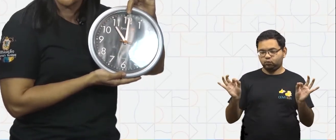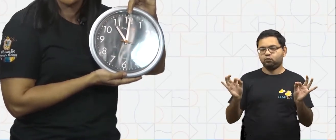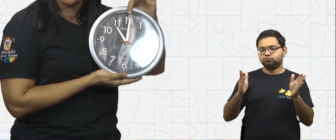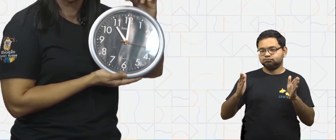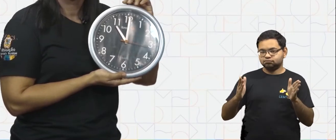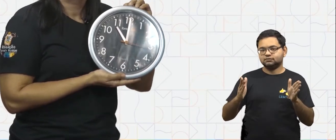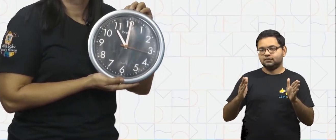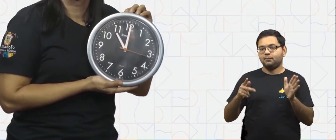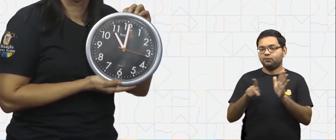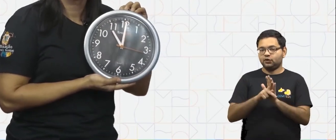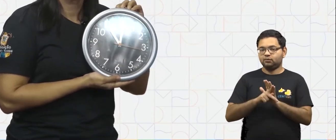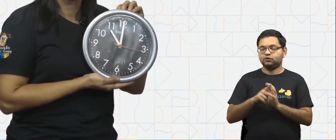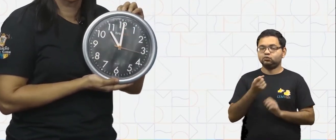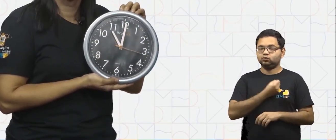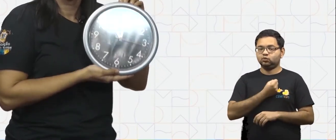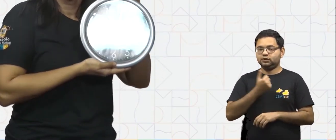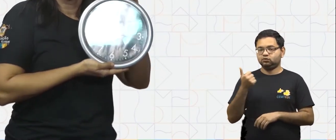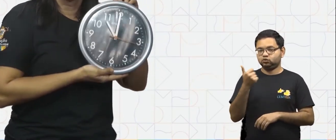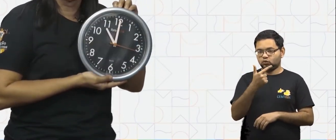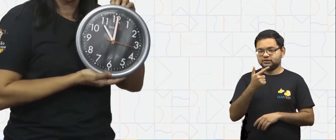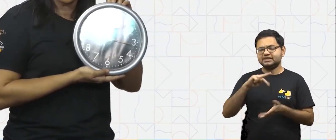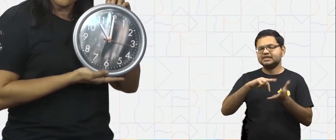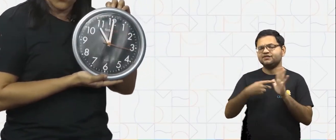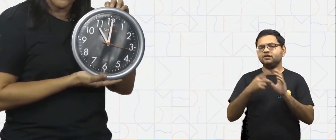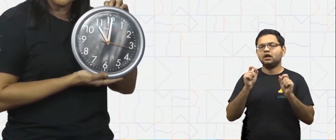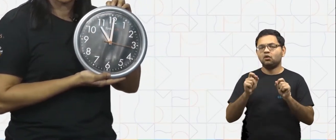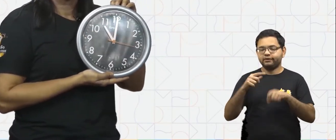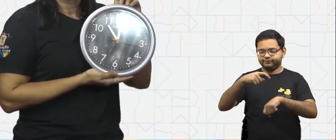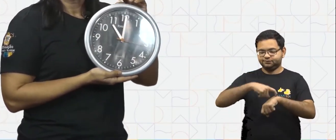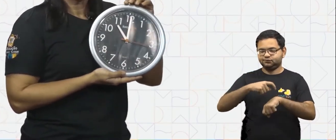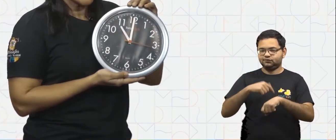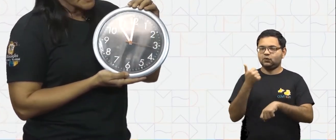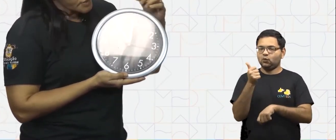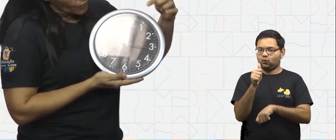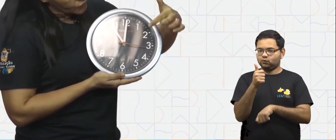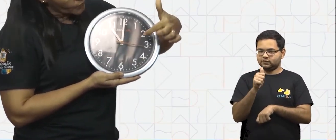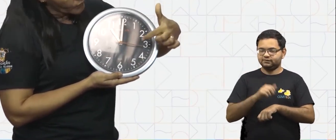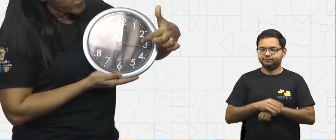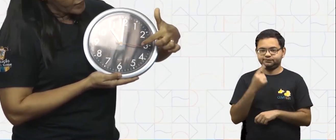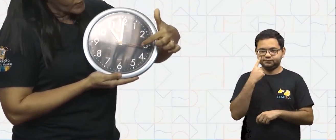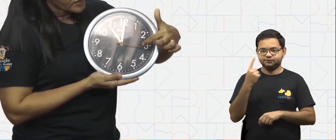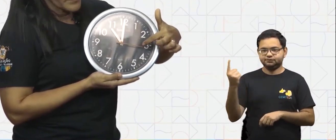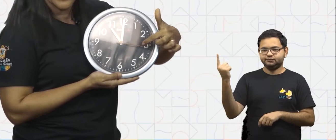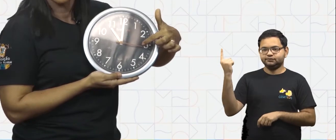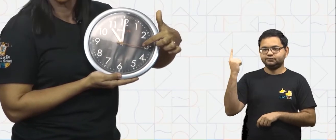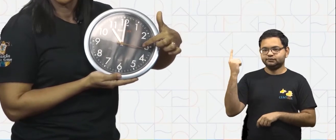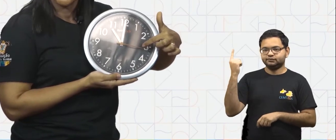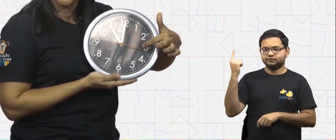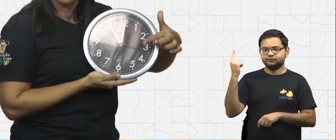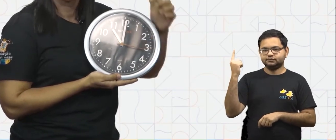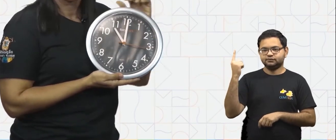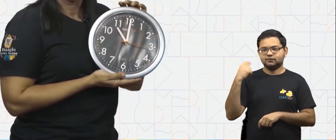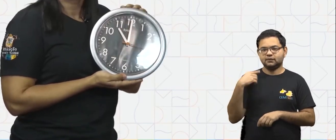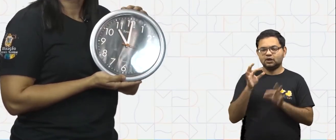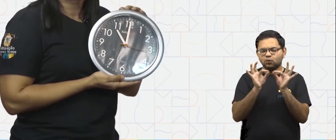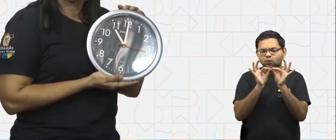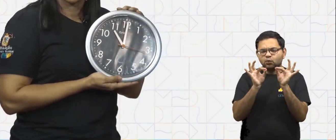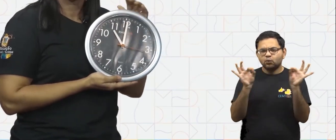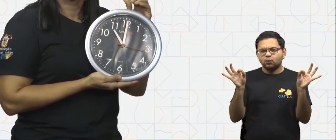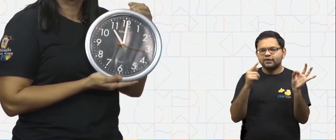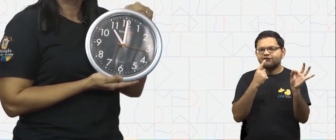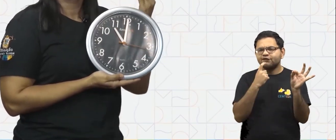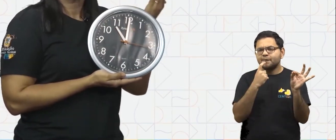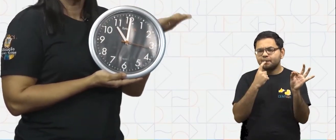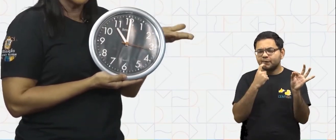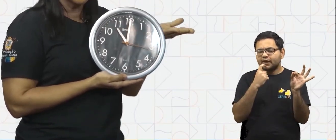12. Logo, são 11 horas. E esse outro ponteiro aqui, bem fininho, é o que